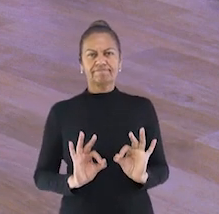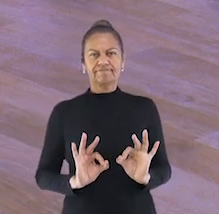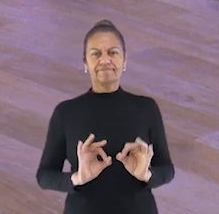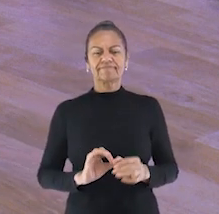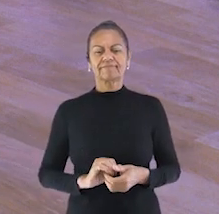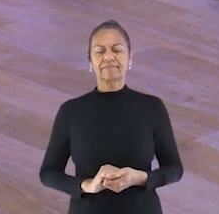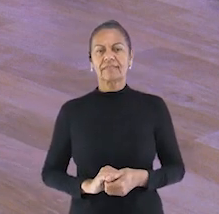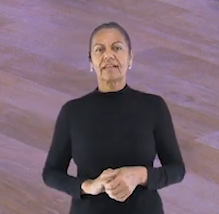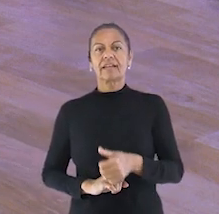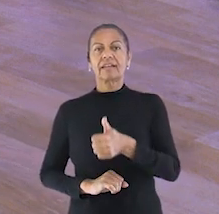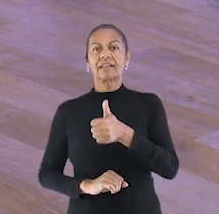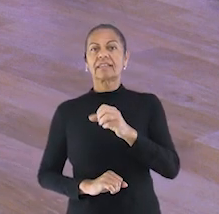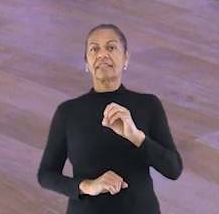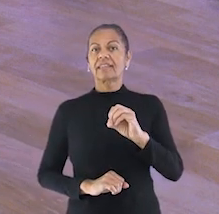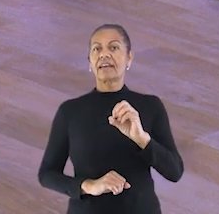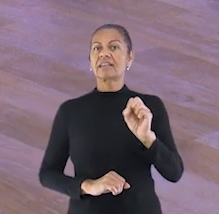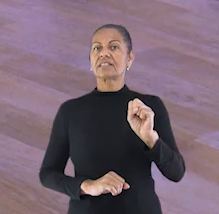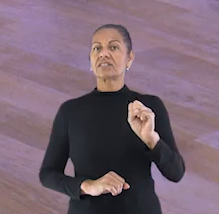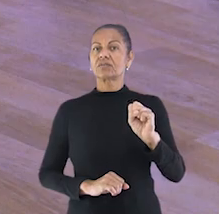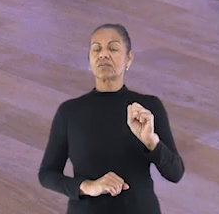Dez segundos. Vamos lá.